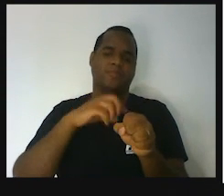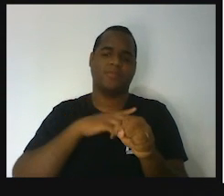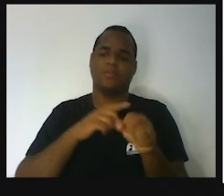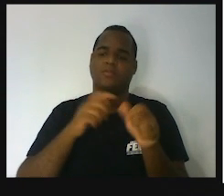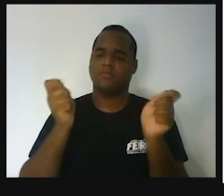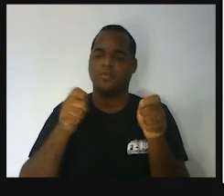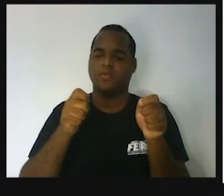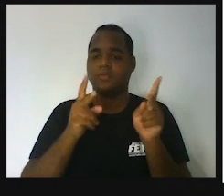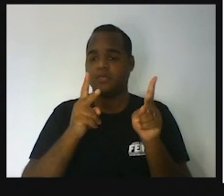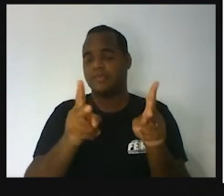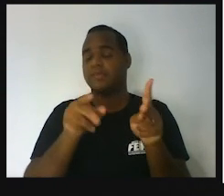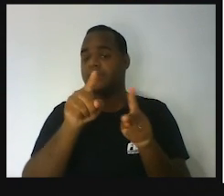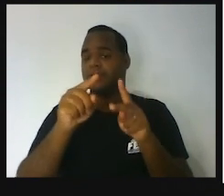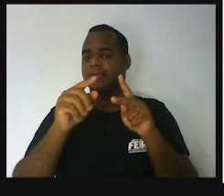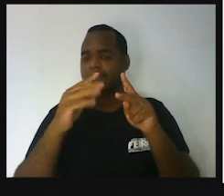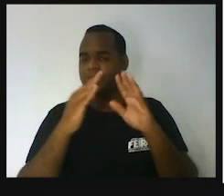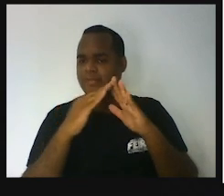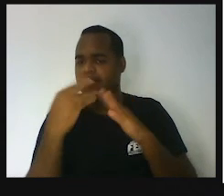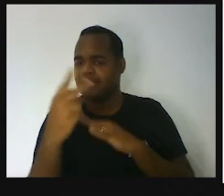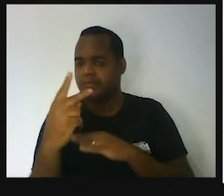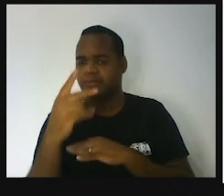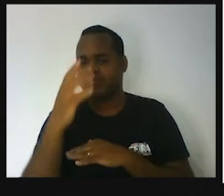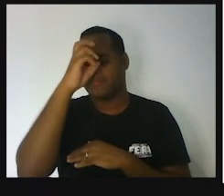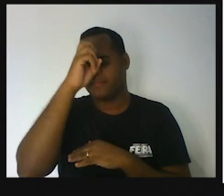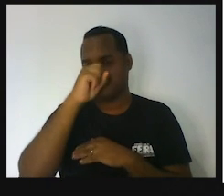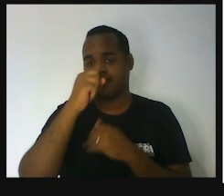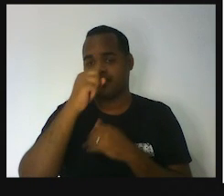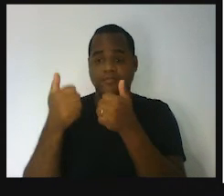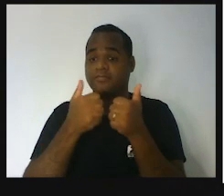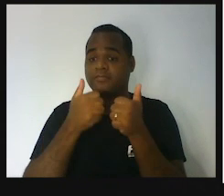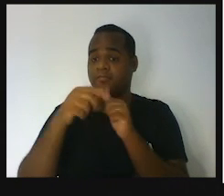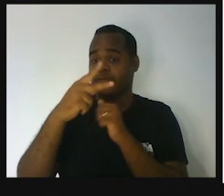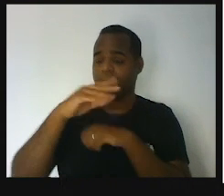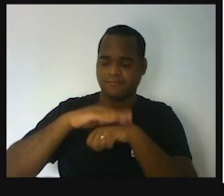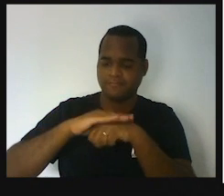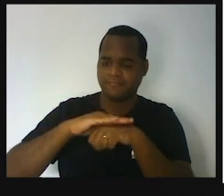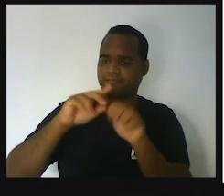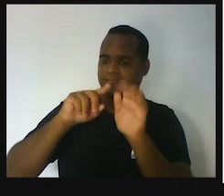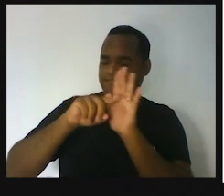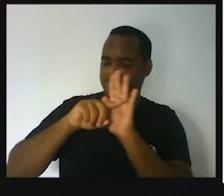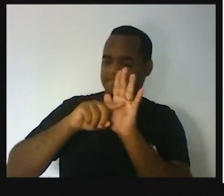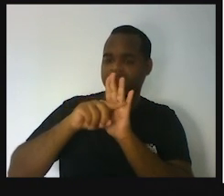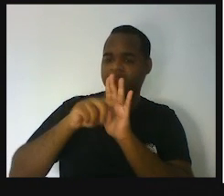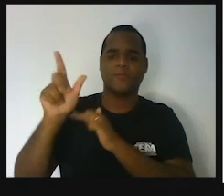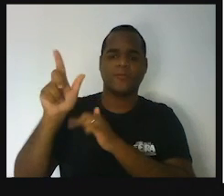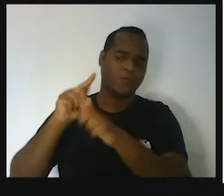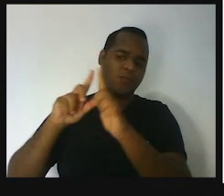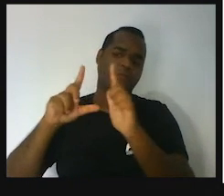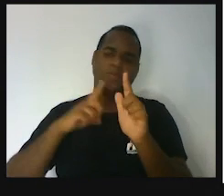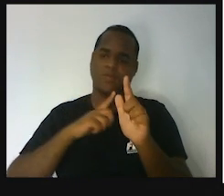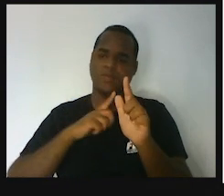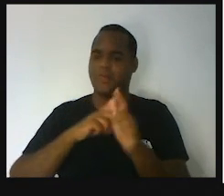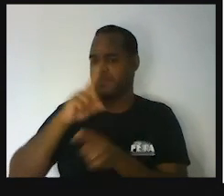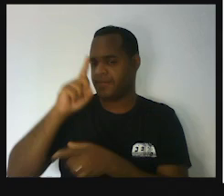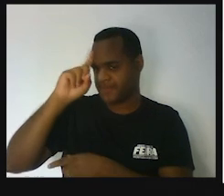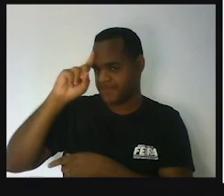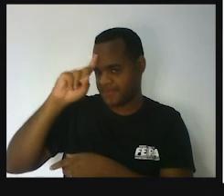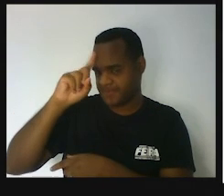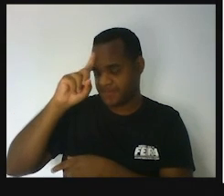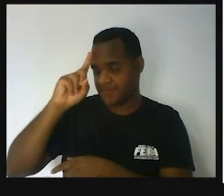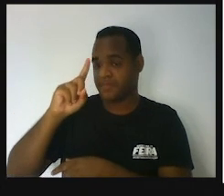aí aonde você estiver que tal pesquisar por exemplo outras situações do cotidiano